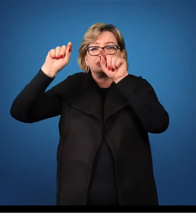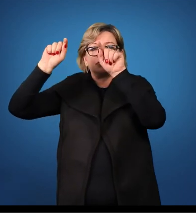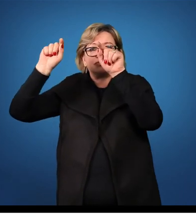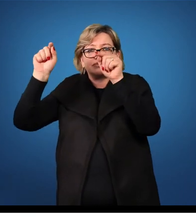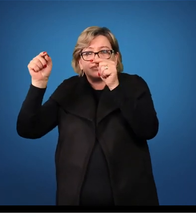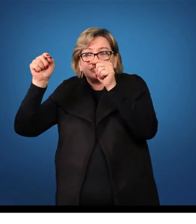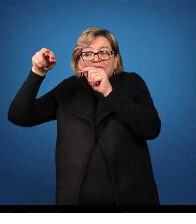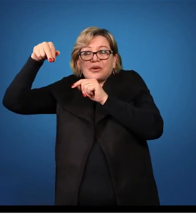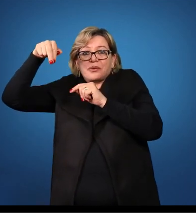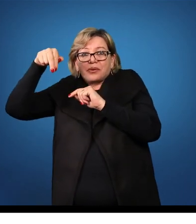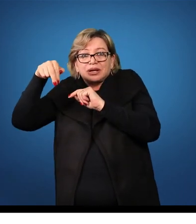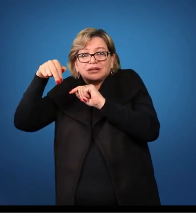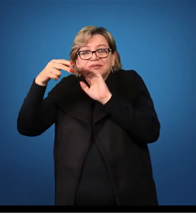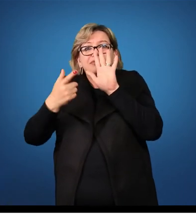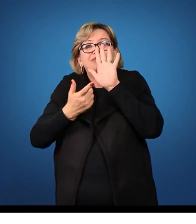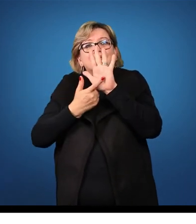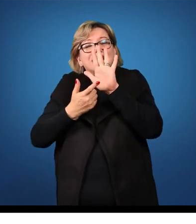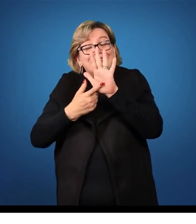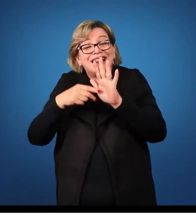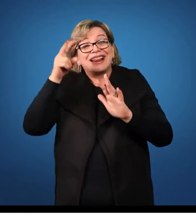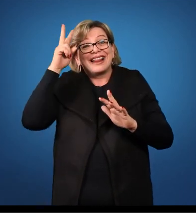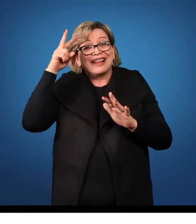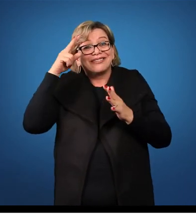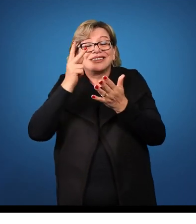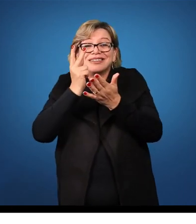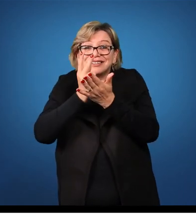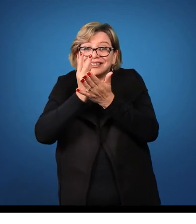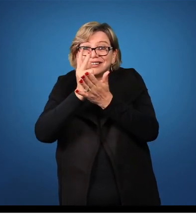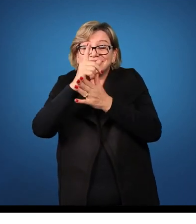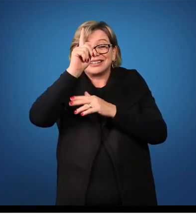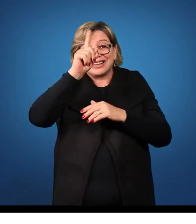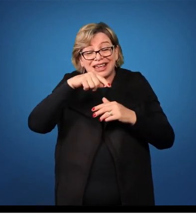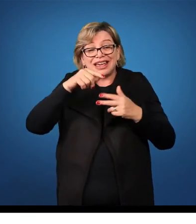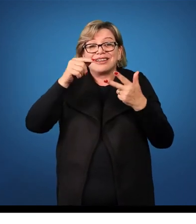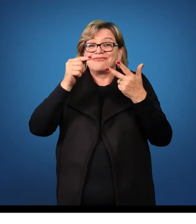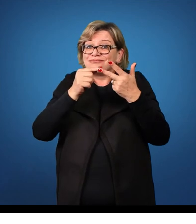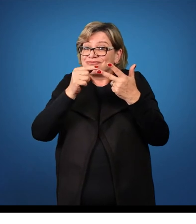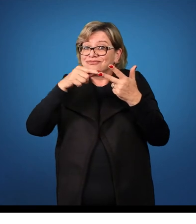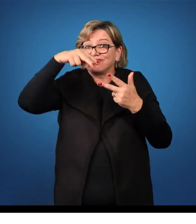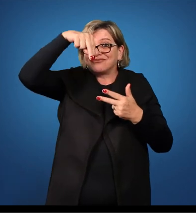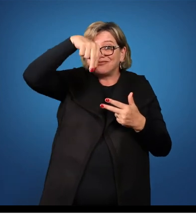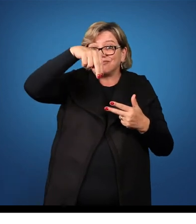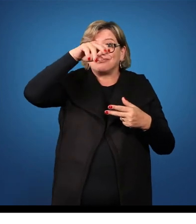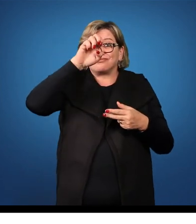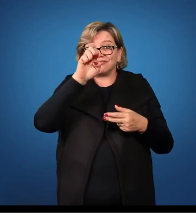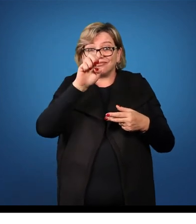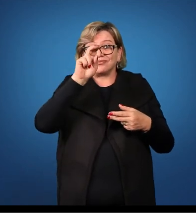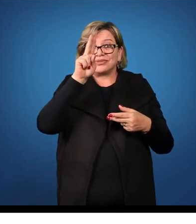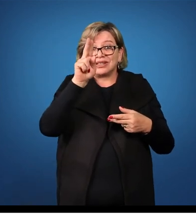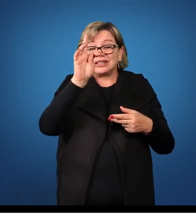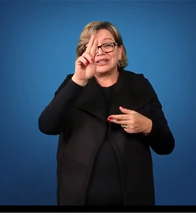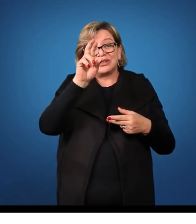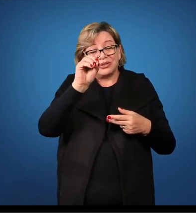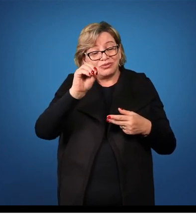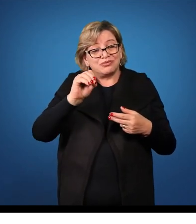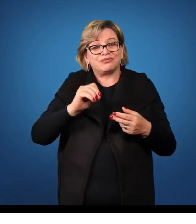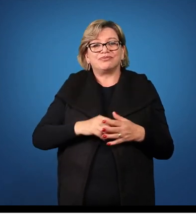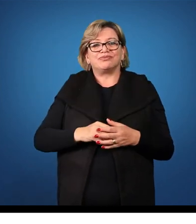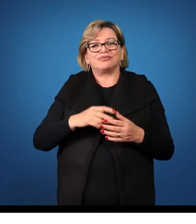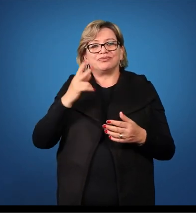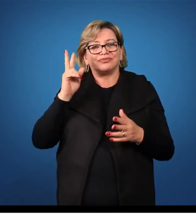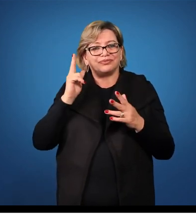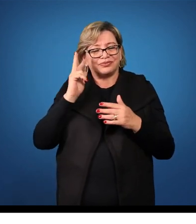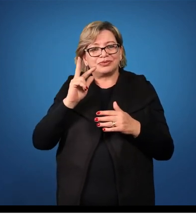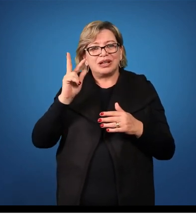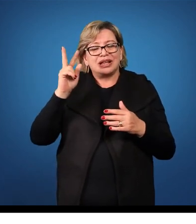Nzinho, para lembrar ao estudante de que a palavra em questão é do gênero